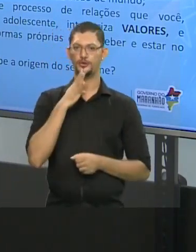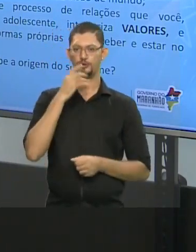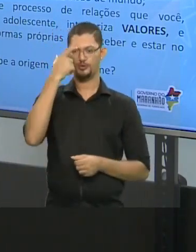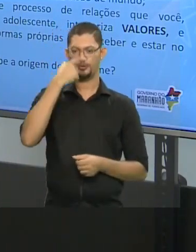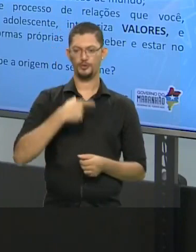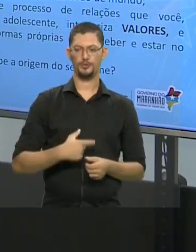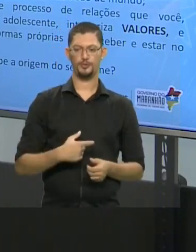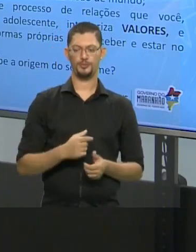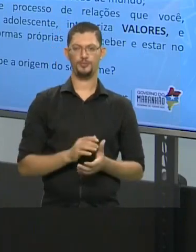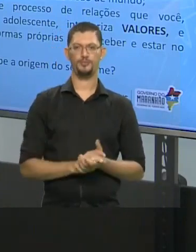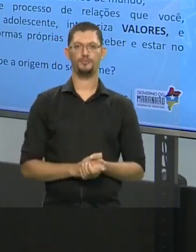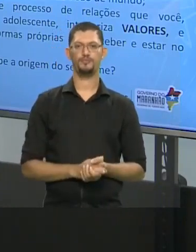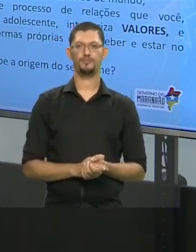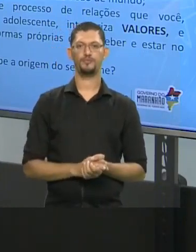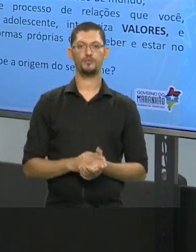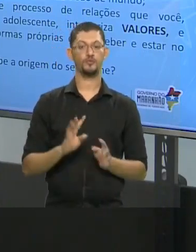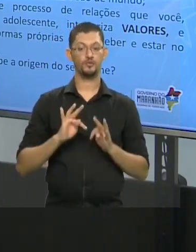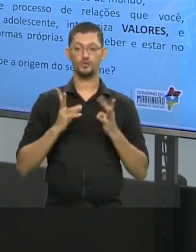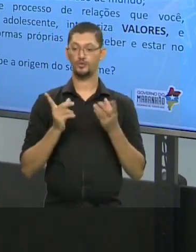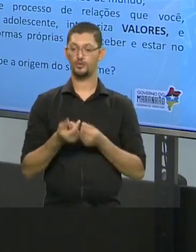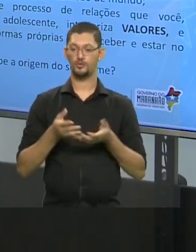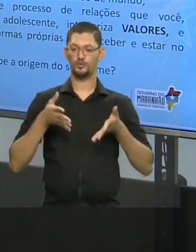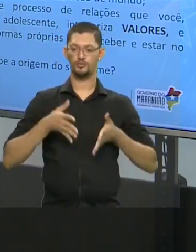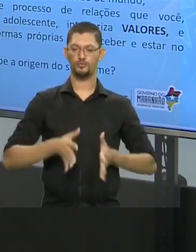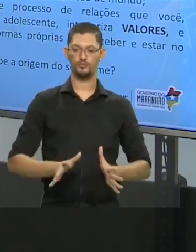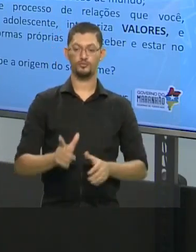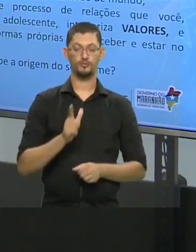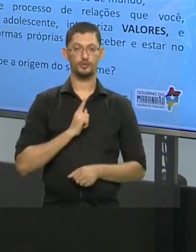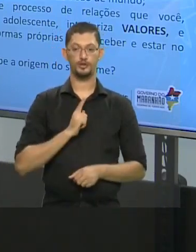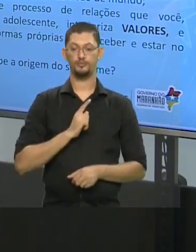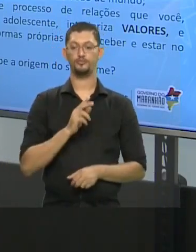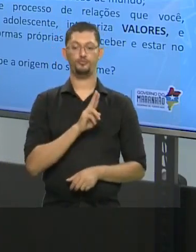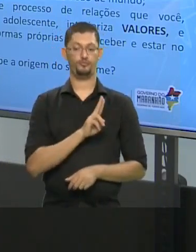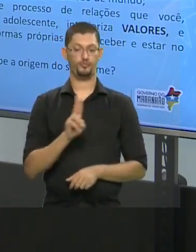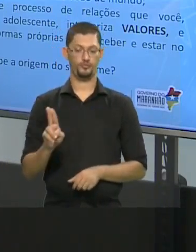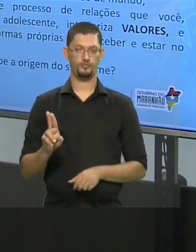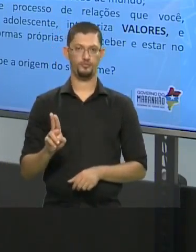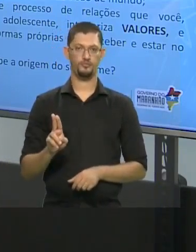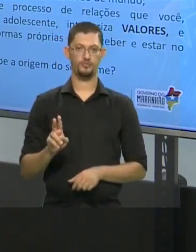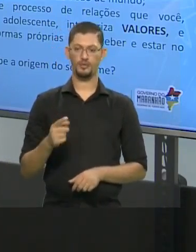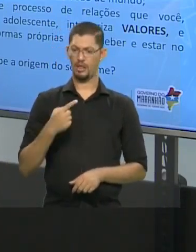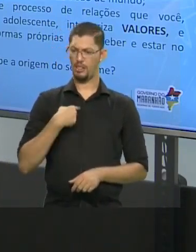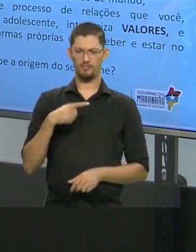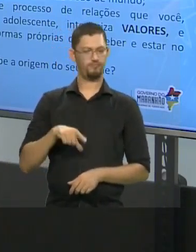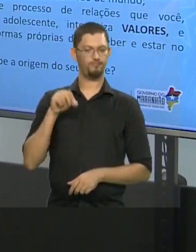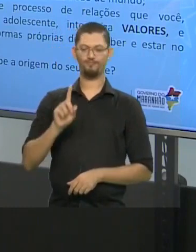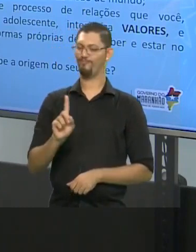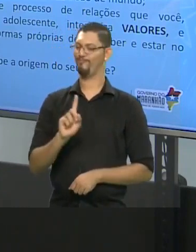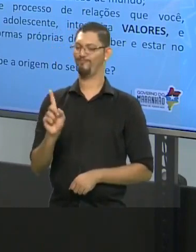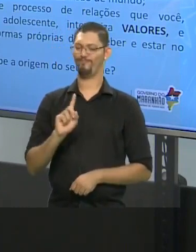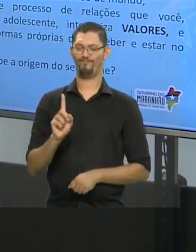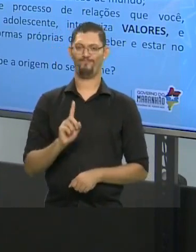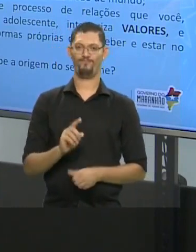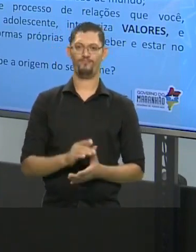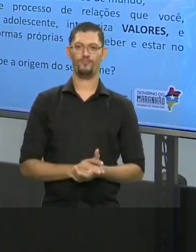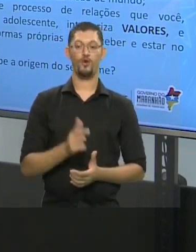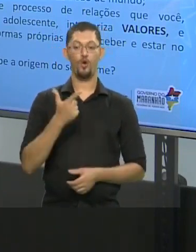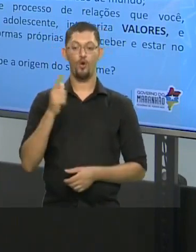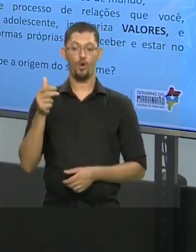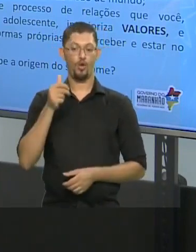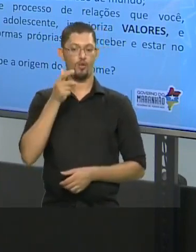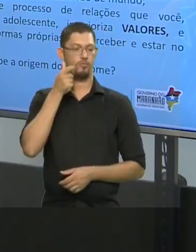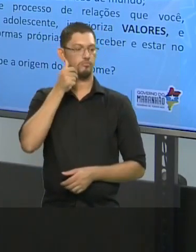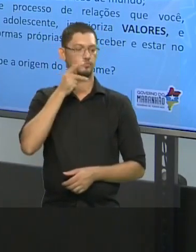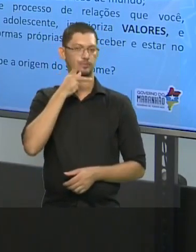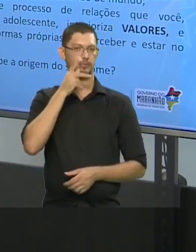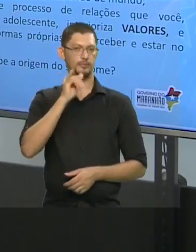minhas origens. Todos nós, quando nascemos, recebemos um nome. Não fomos nós que escolhemos o nosso nome, mas os nossos